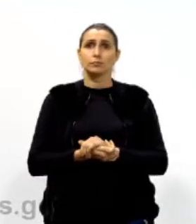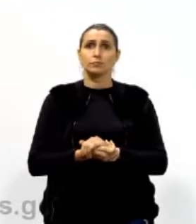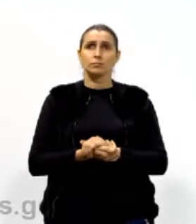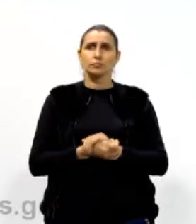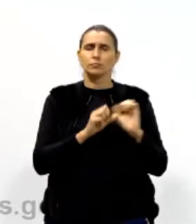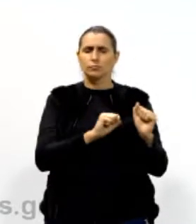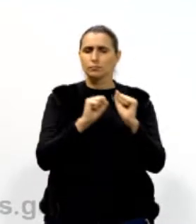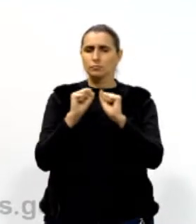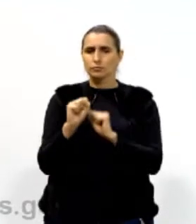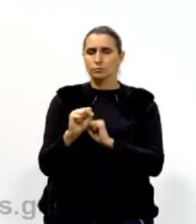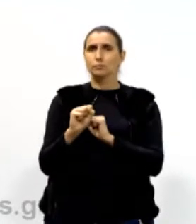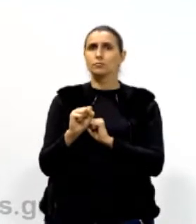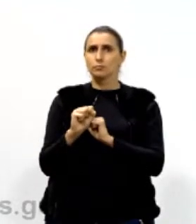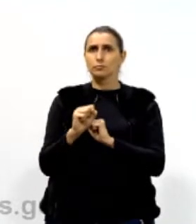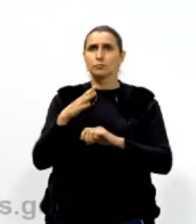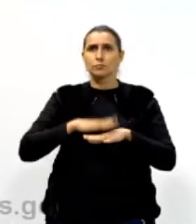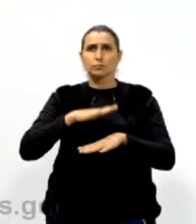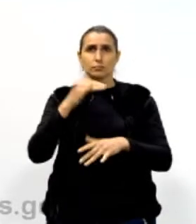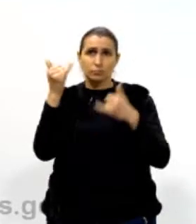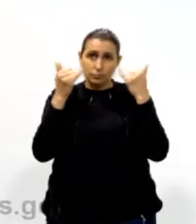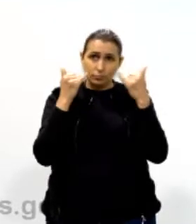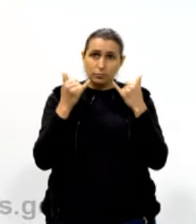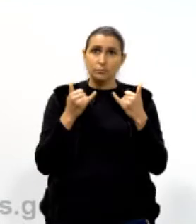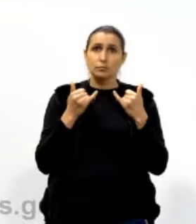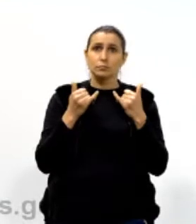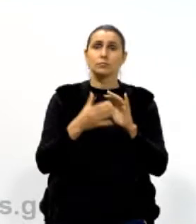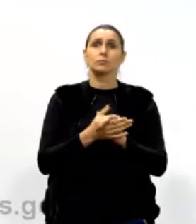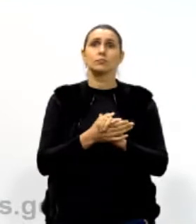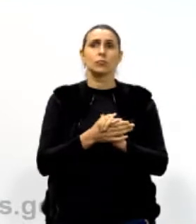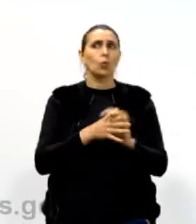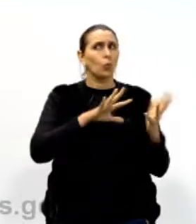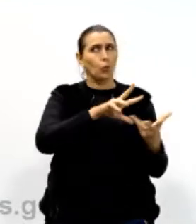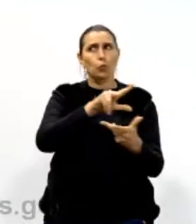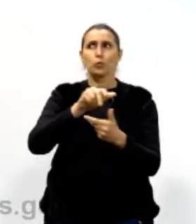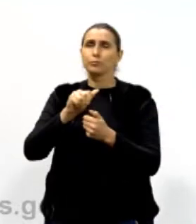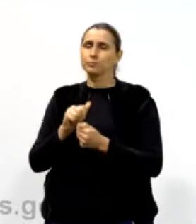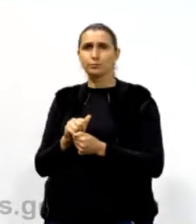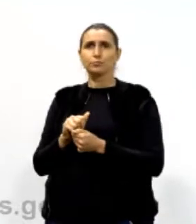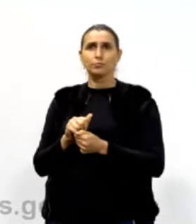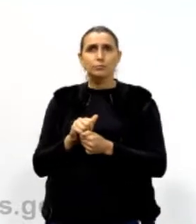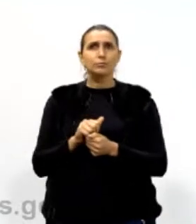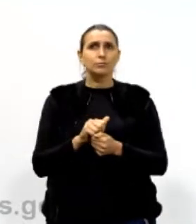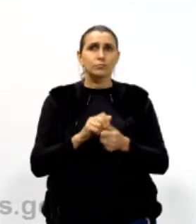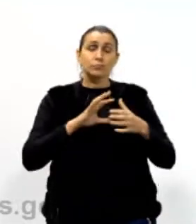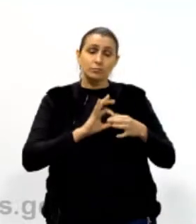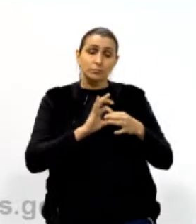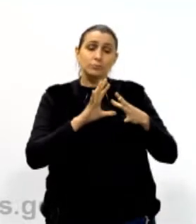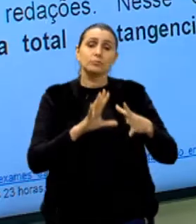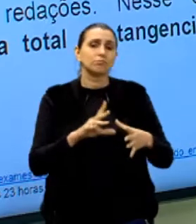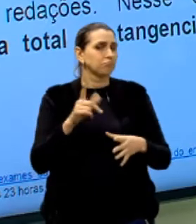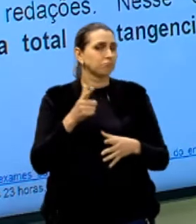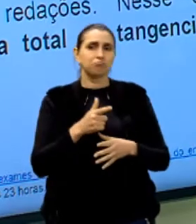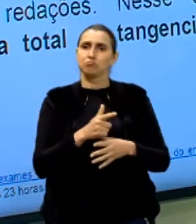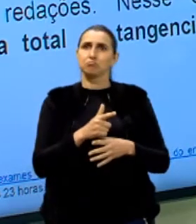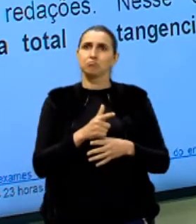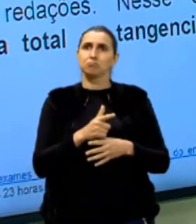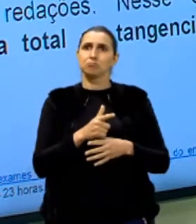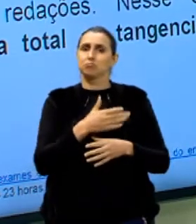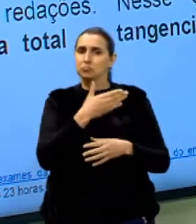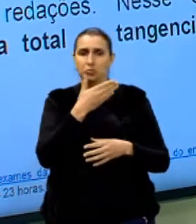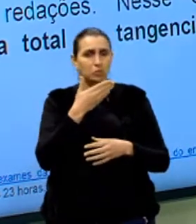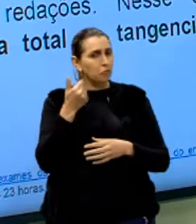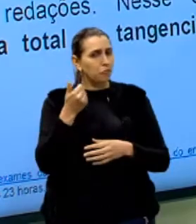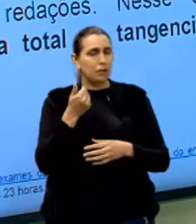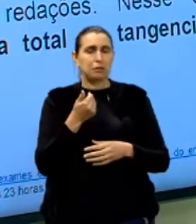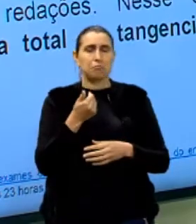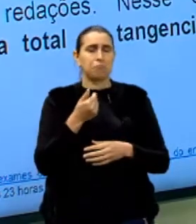ser assim, ó, a informação mais valiosa do mundo. Se ela está solta, não vale de nada, tá? Ela